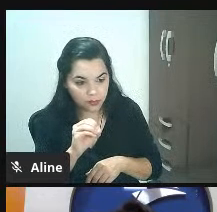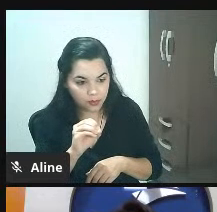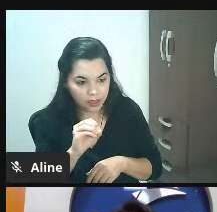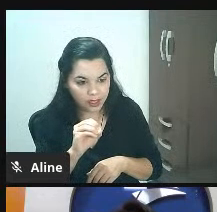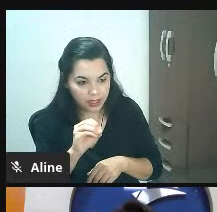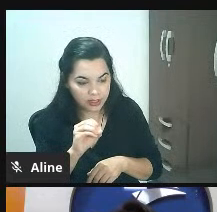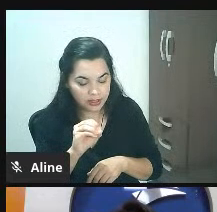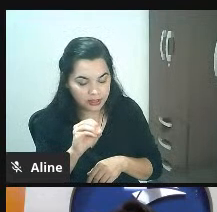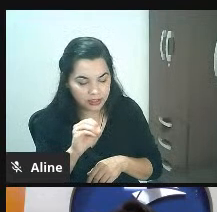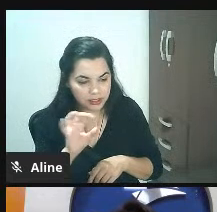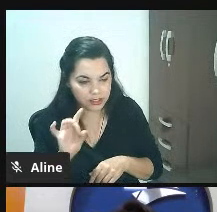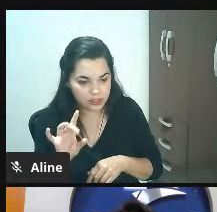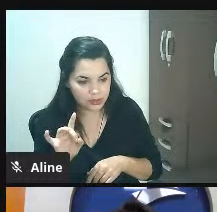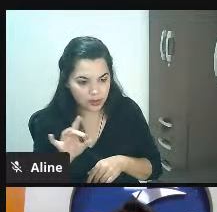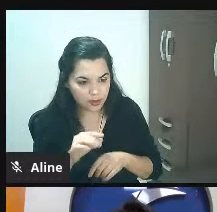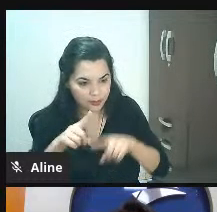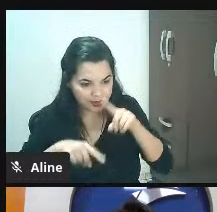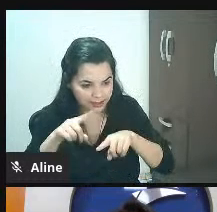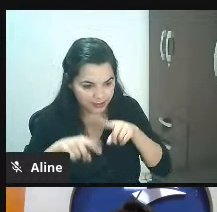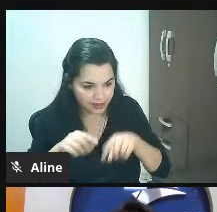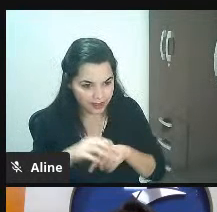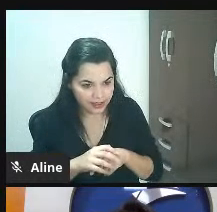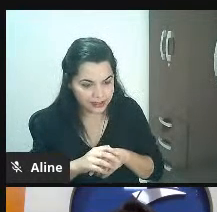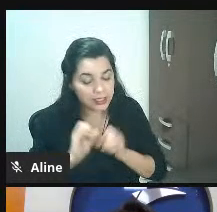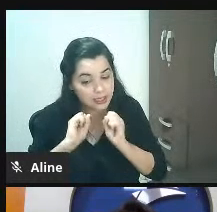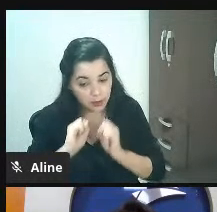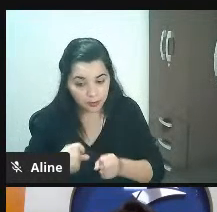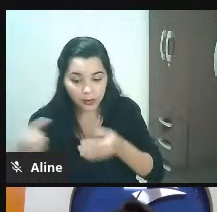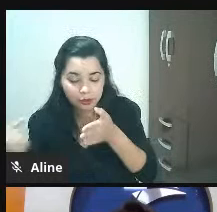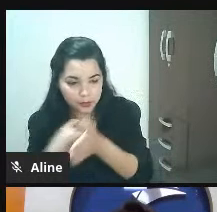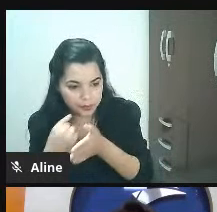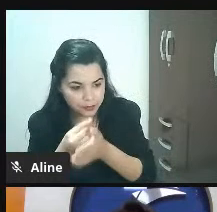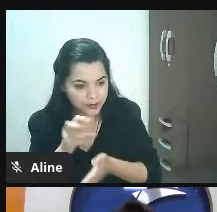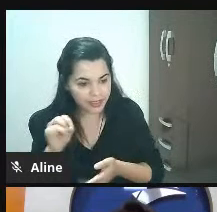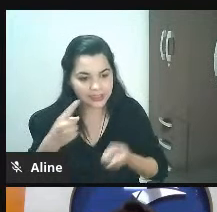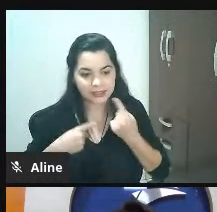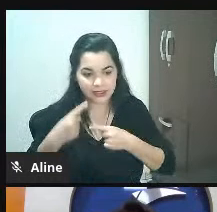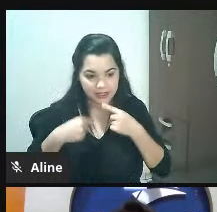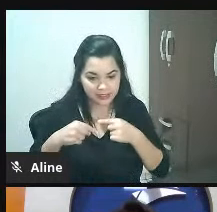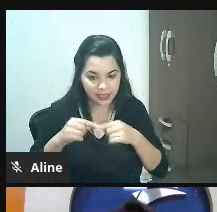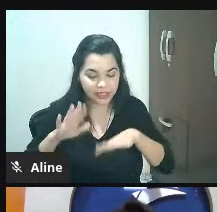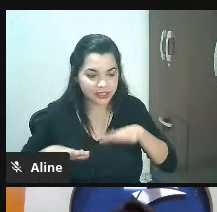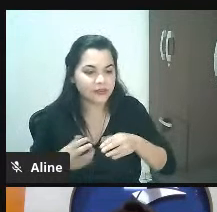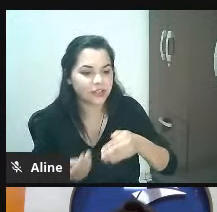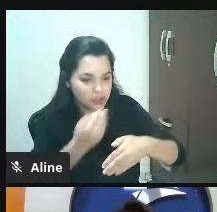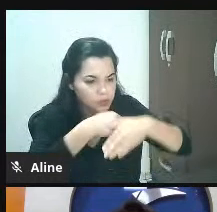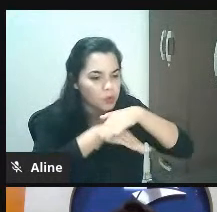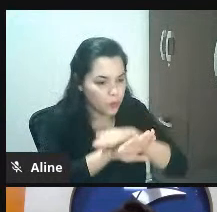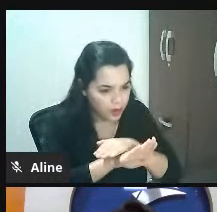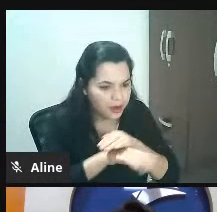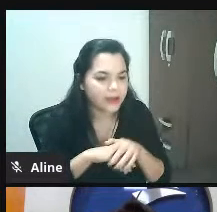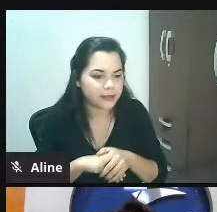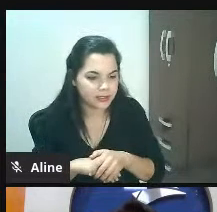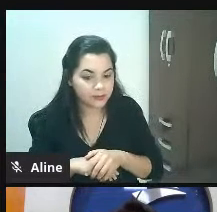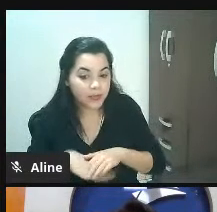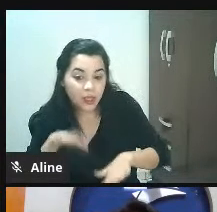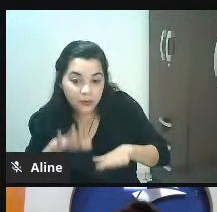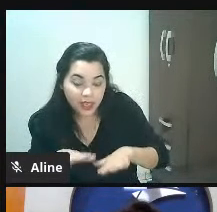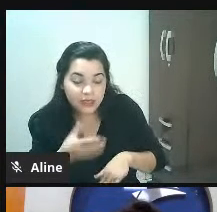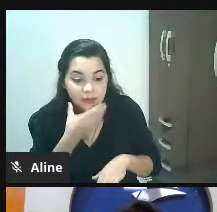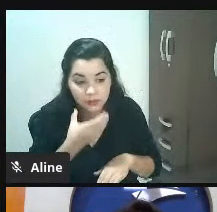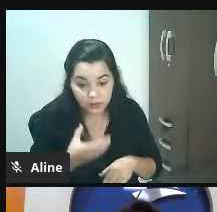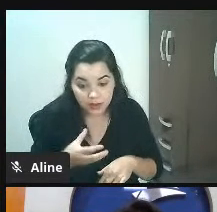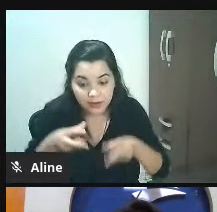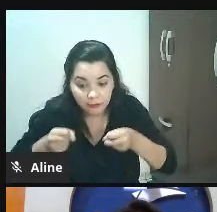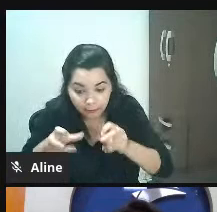quem quiser manda um direct no Instagram manda um inbox para a gente falando que você quer que reserve um para você porque a gente não sabe se até o Natal a gente vai ter os mesmos